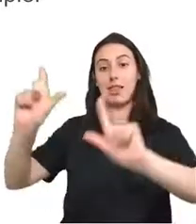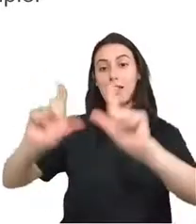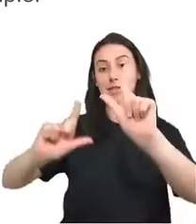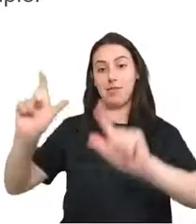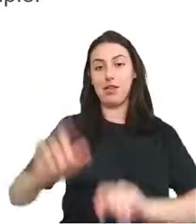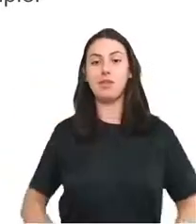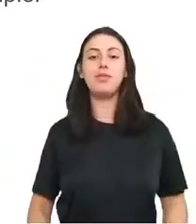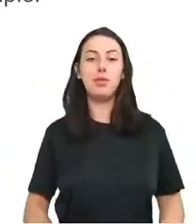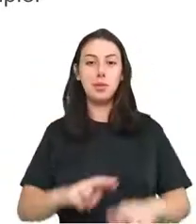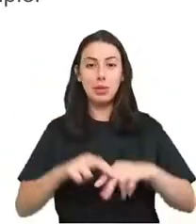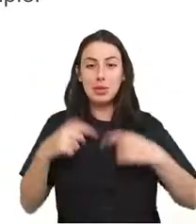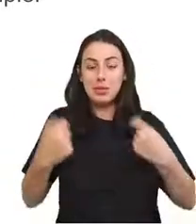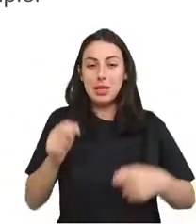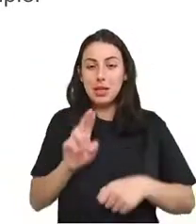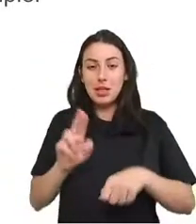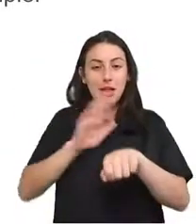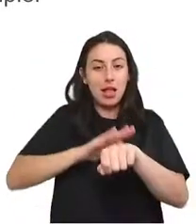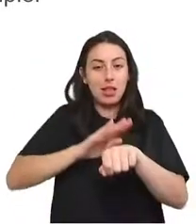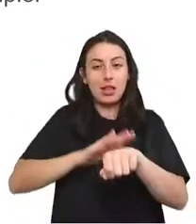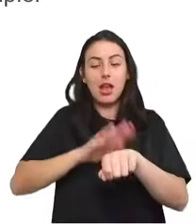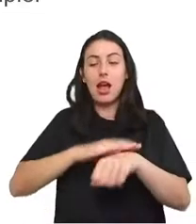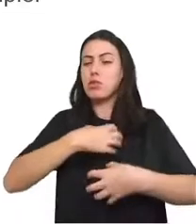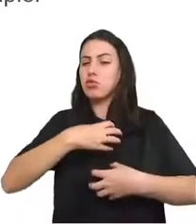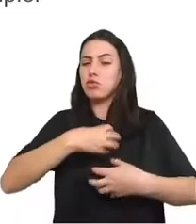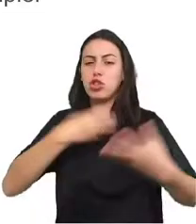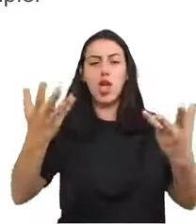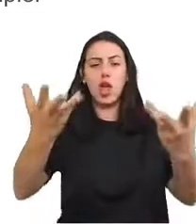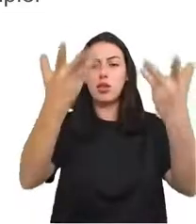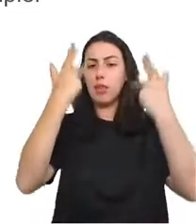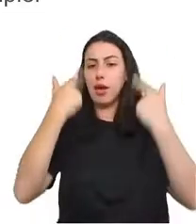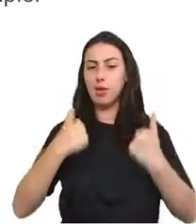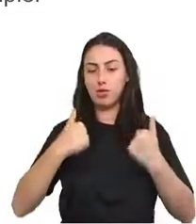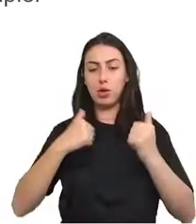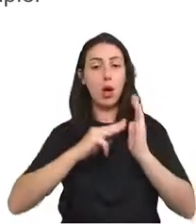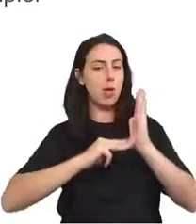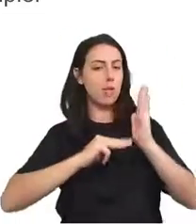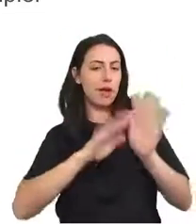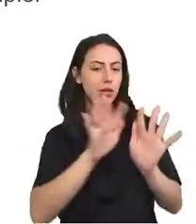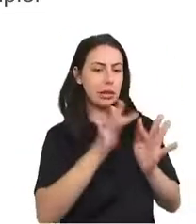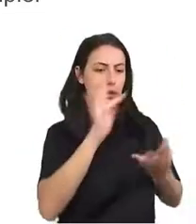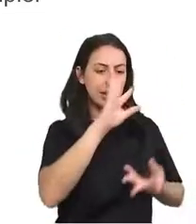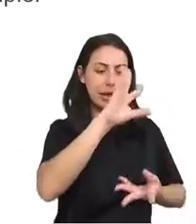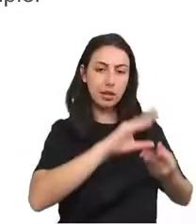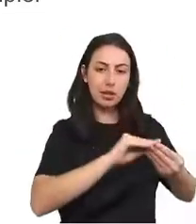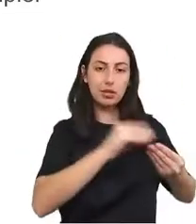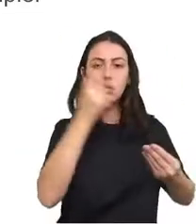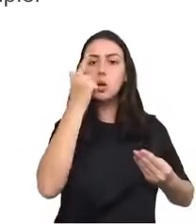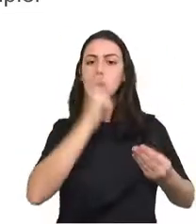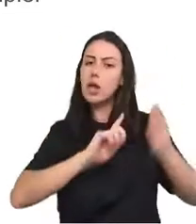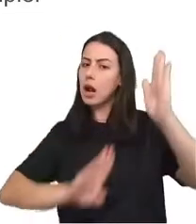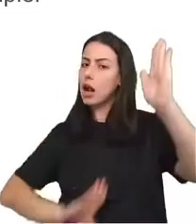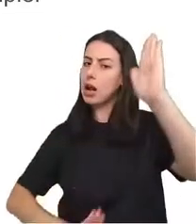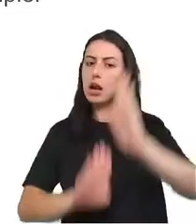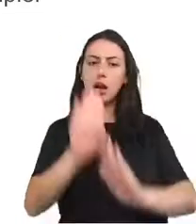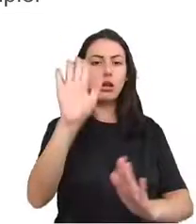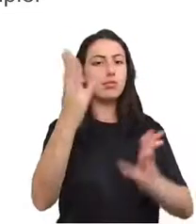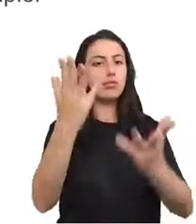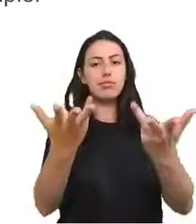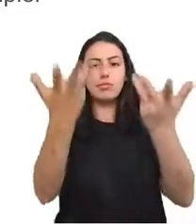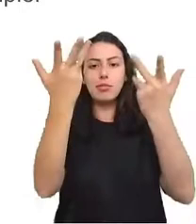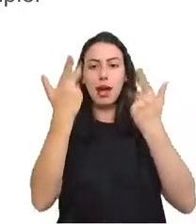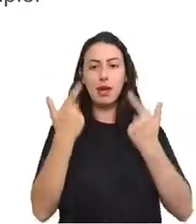de modo eficiente. Isso pode significar usar um método mais simples, que tenha um desempenho equivalente, sem